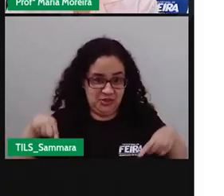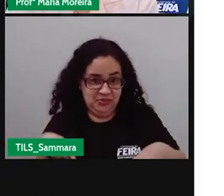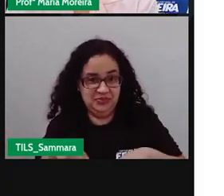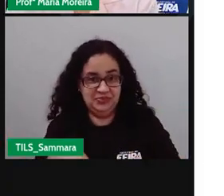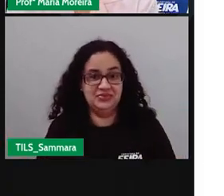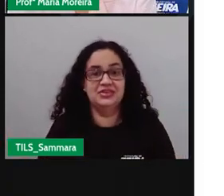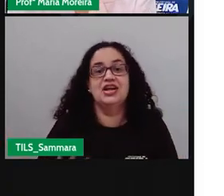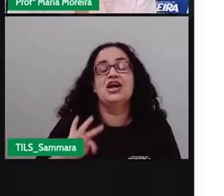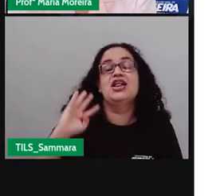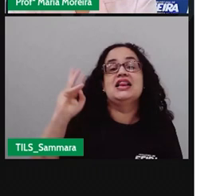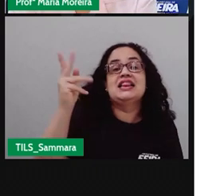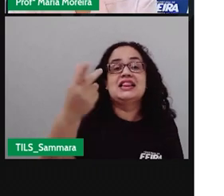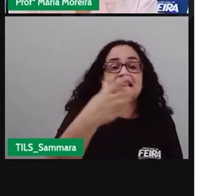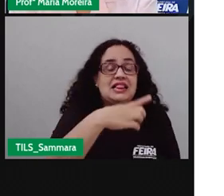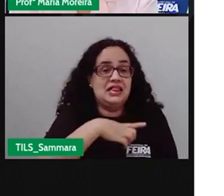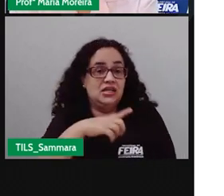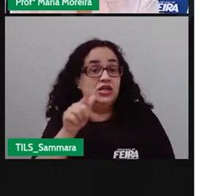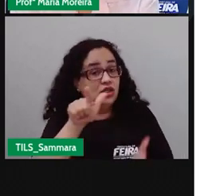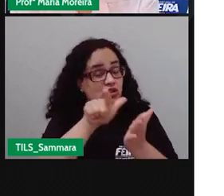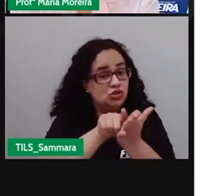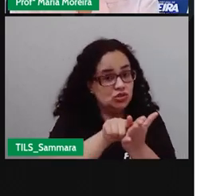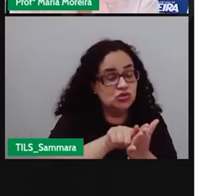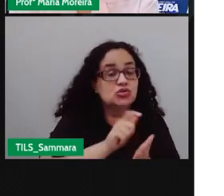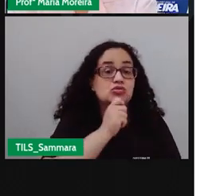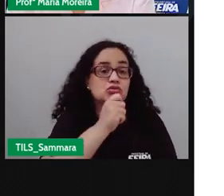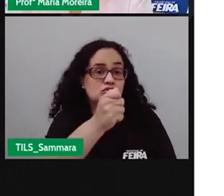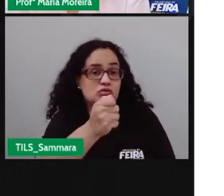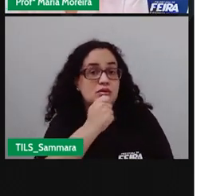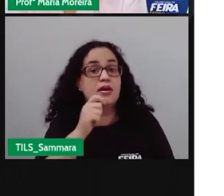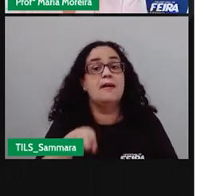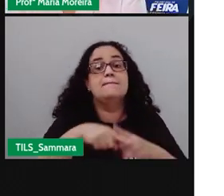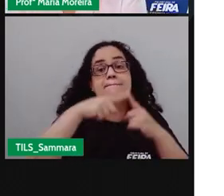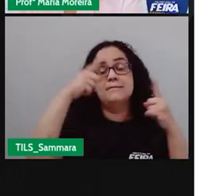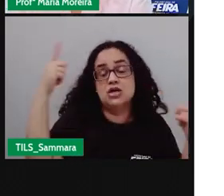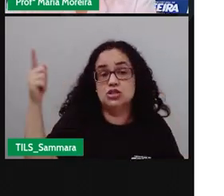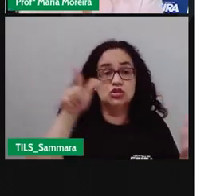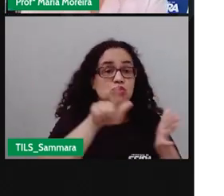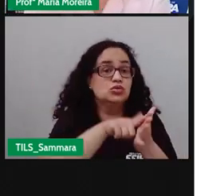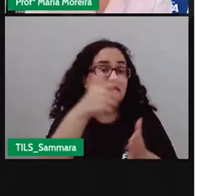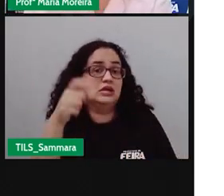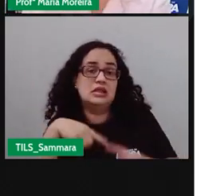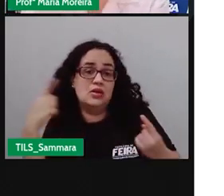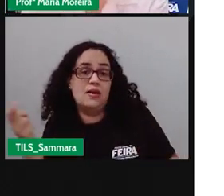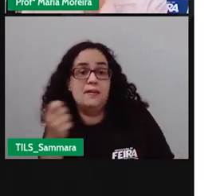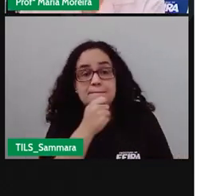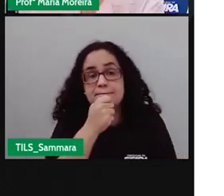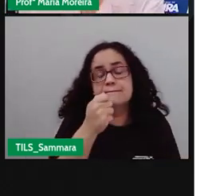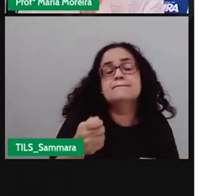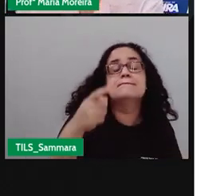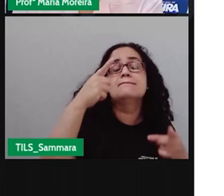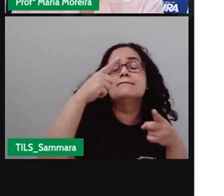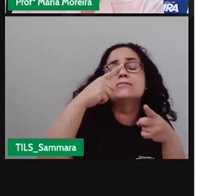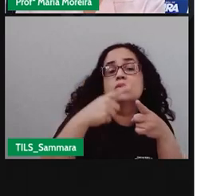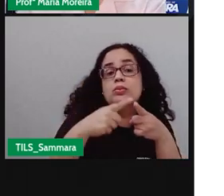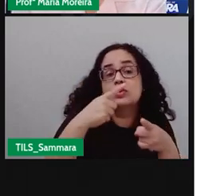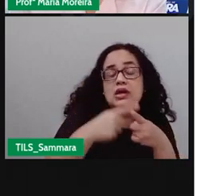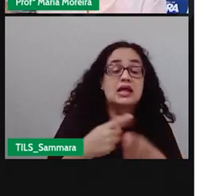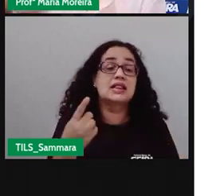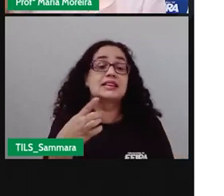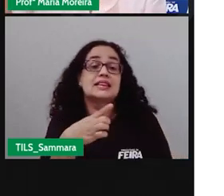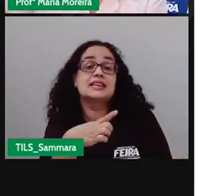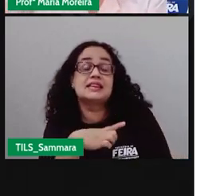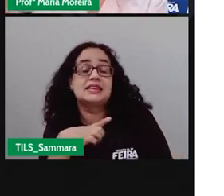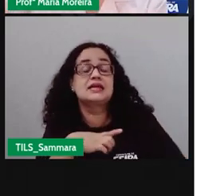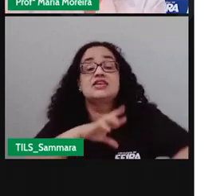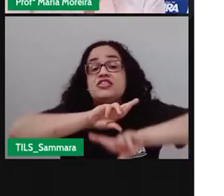Bom, todo repórter é jornalista, mas nem todo jornalista ele é repórter, por quê? Porque existe o quê?